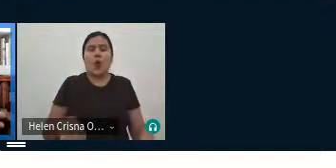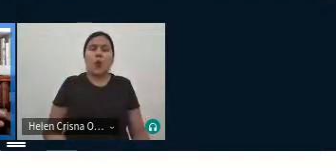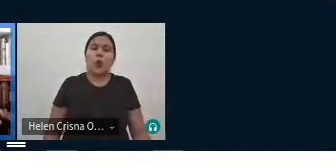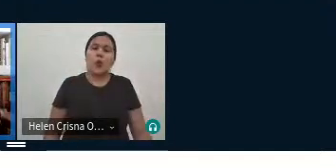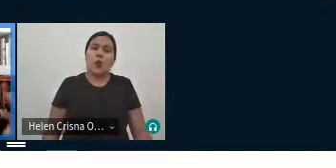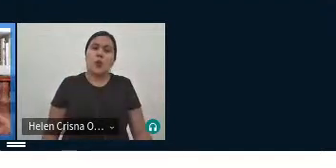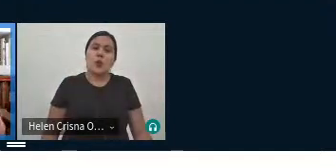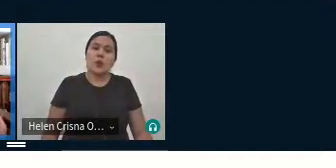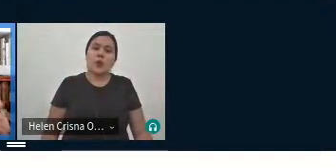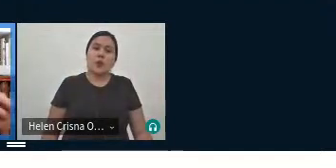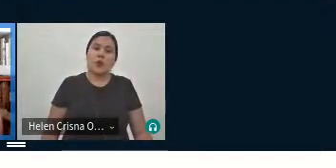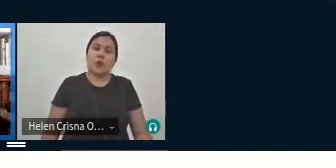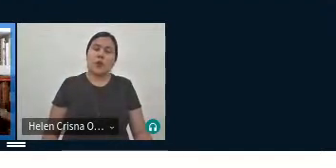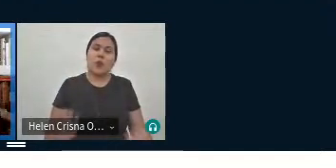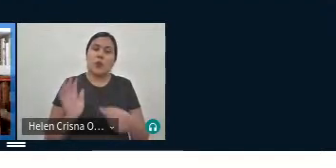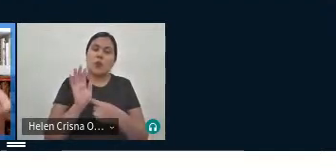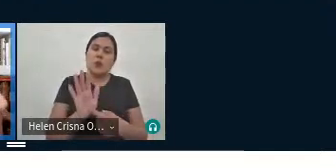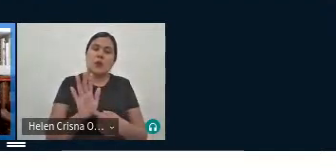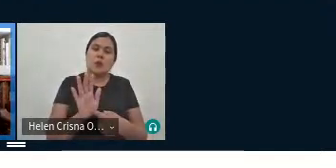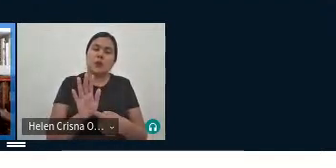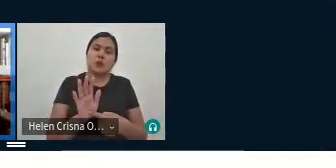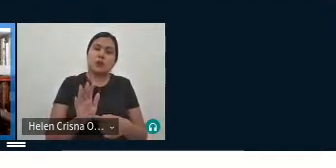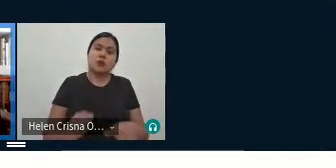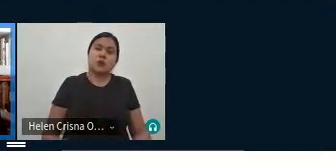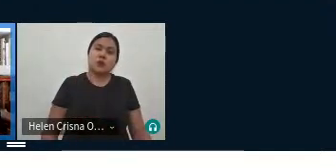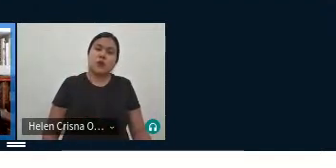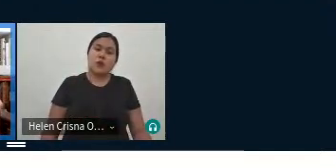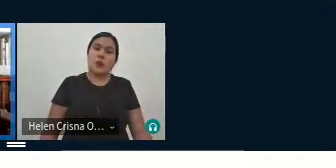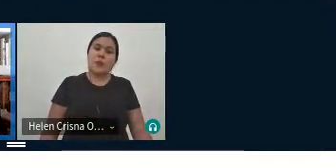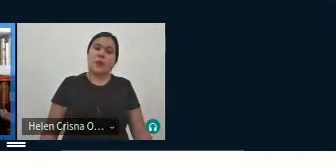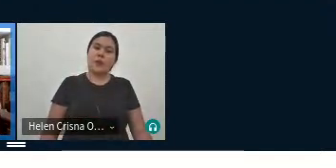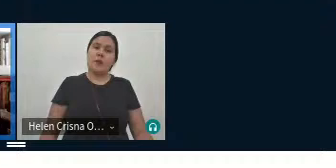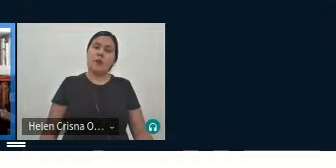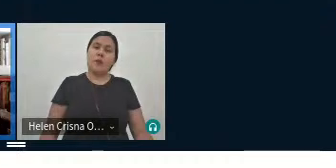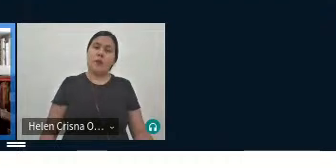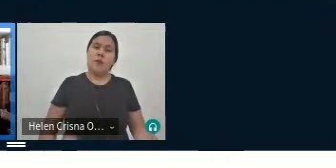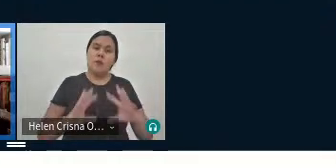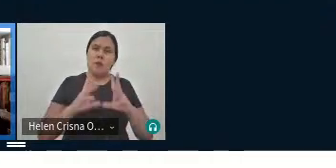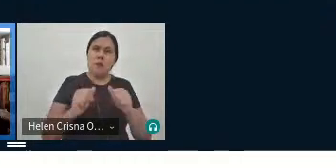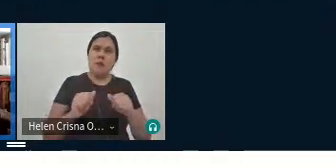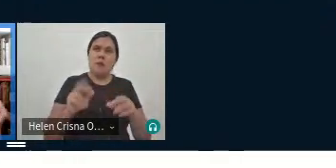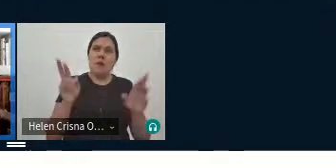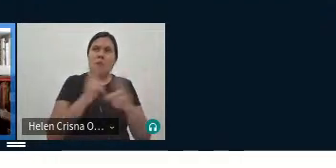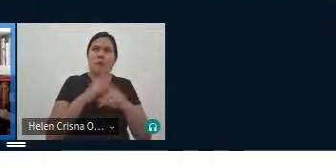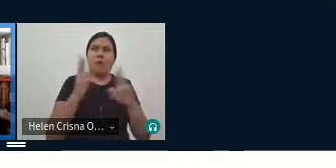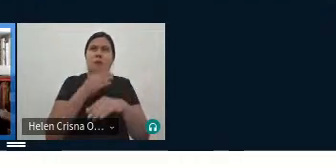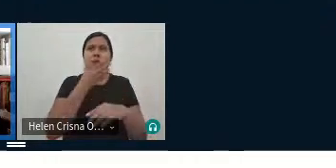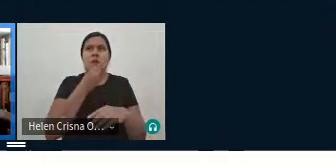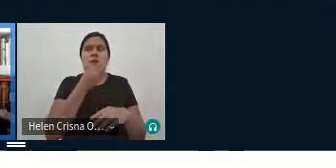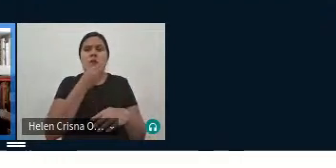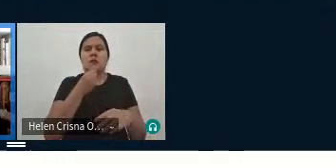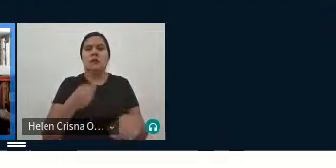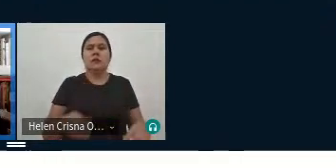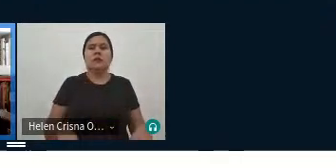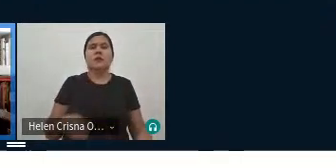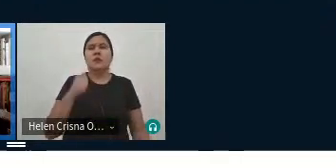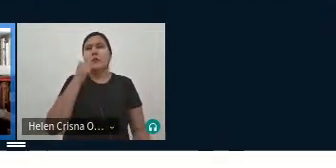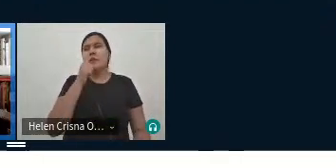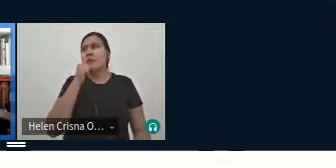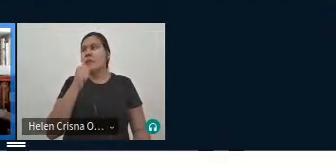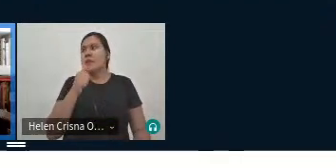que é atribuída né sobretudo nessa relação homem homem-mulher